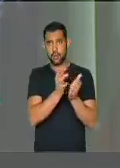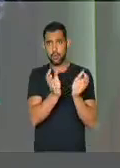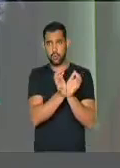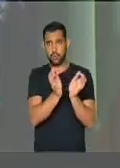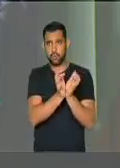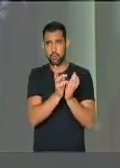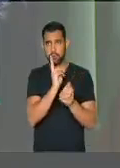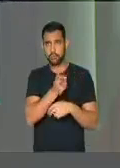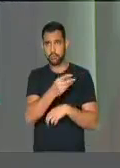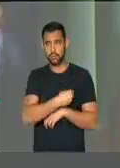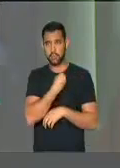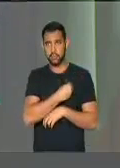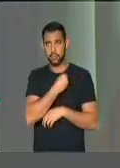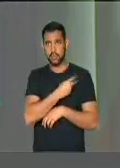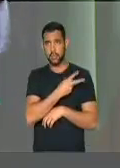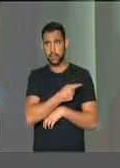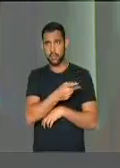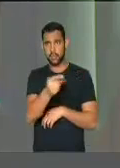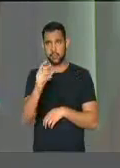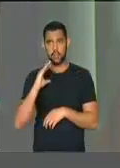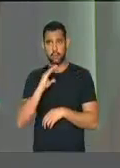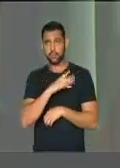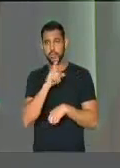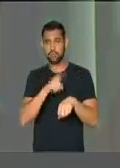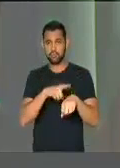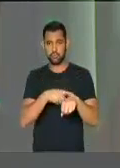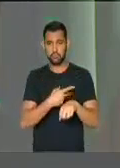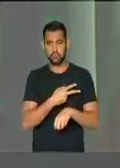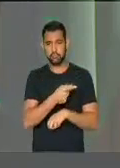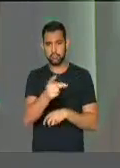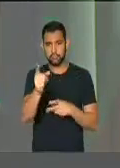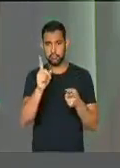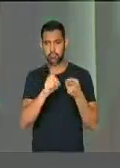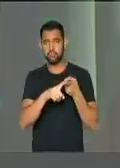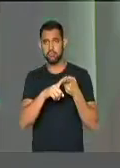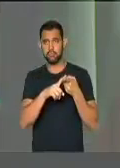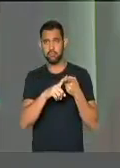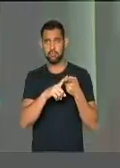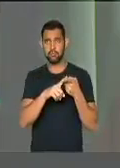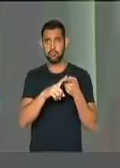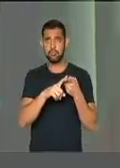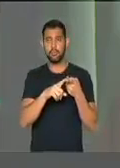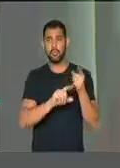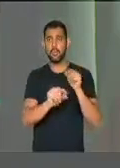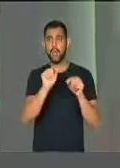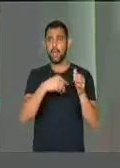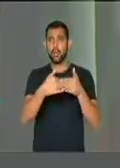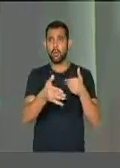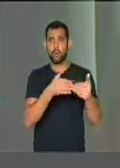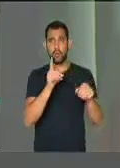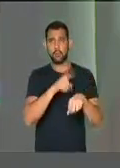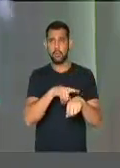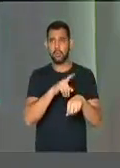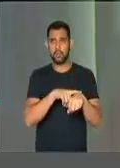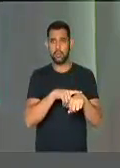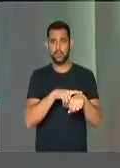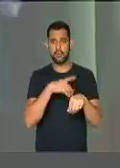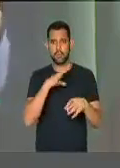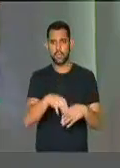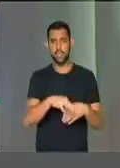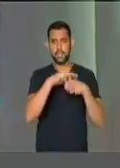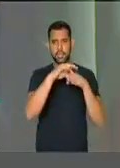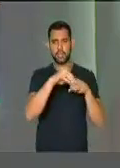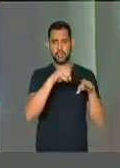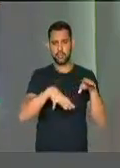provisórias, eternizar as comissões provisórias para que, a qualquer momento, uma